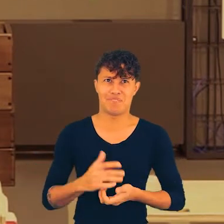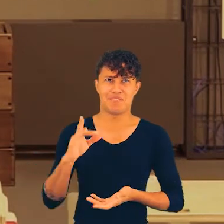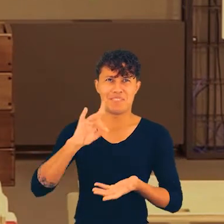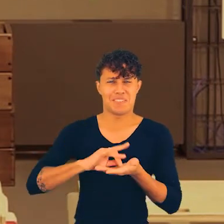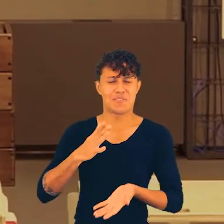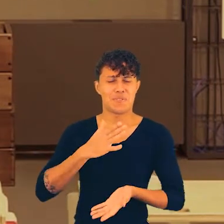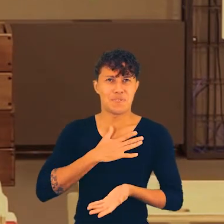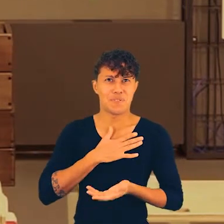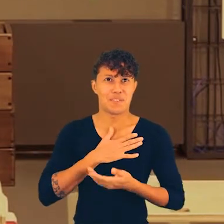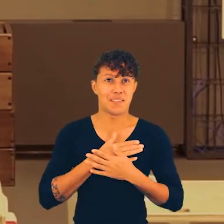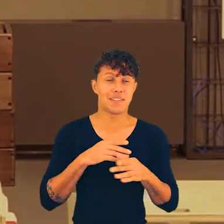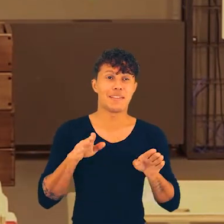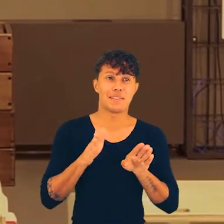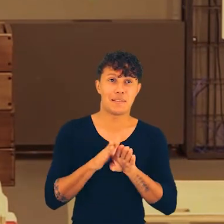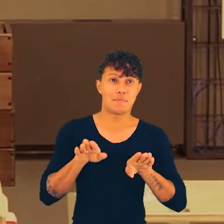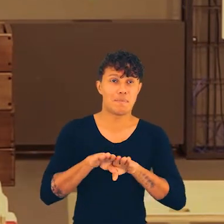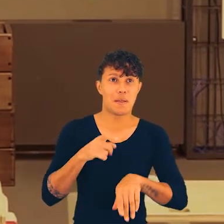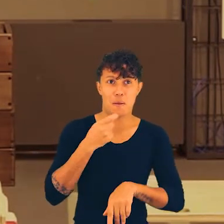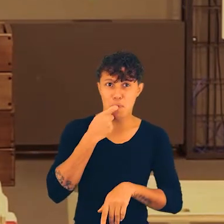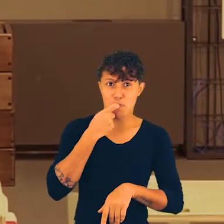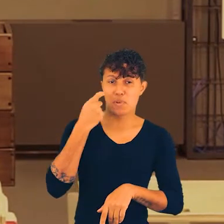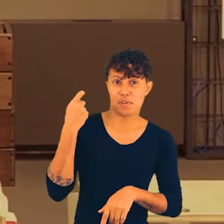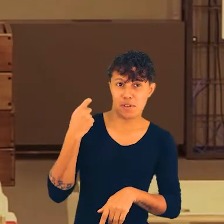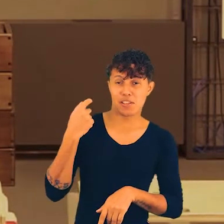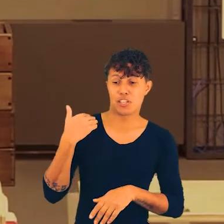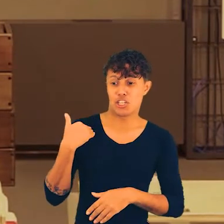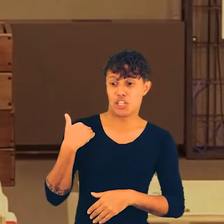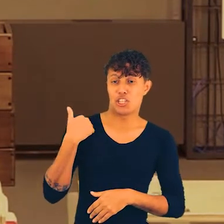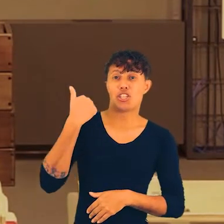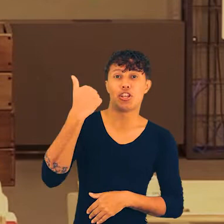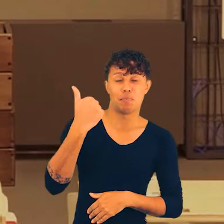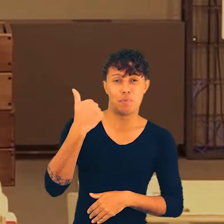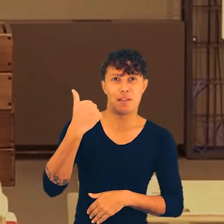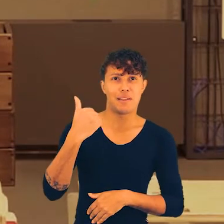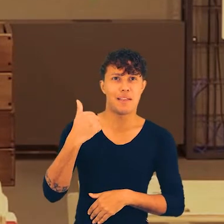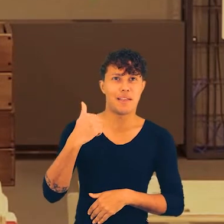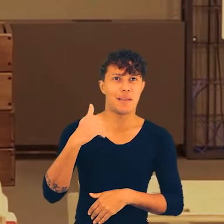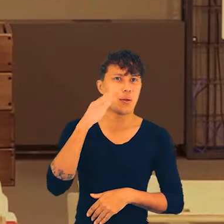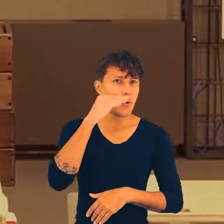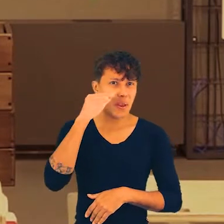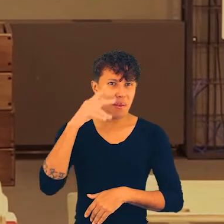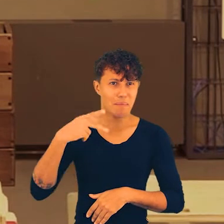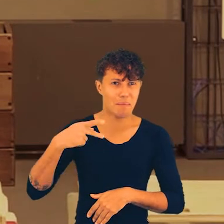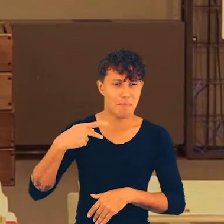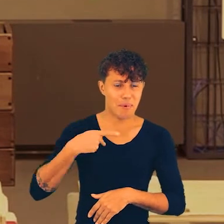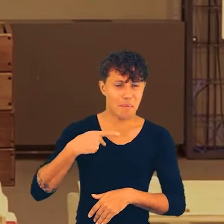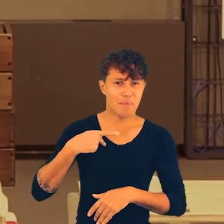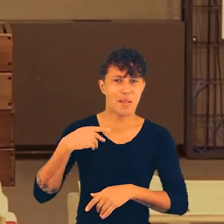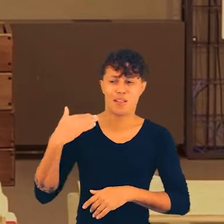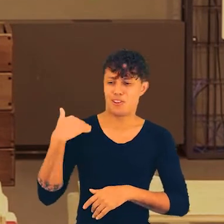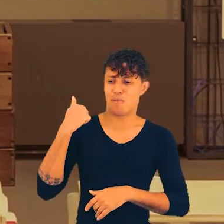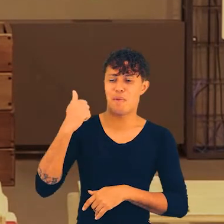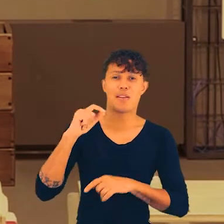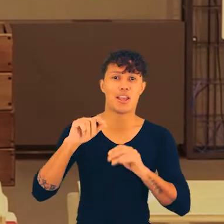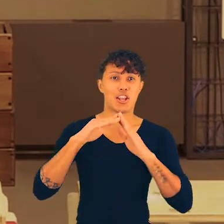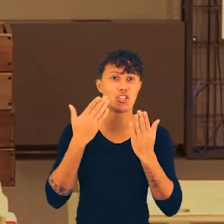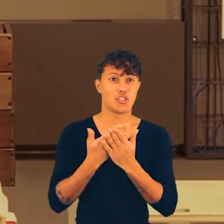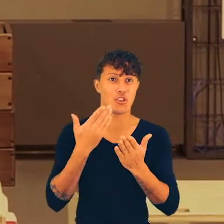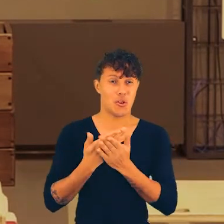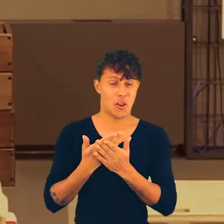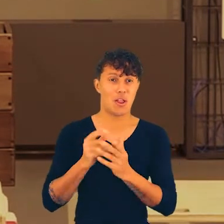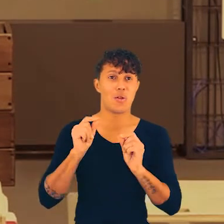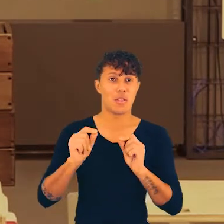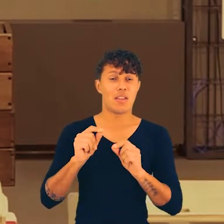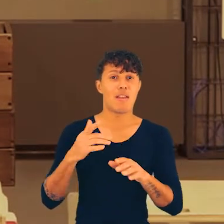Eu gosto. E recentemente eu fui convidada, assim, uma curiosidade minha, né? Recentemente eu fui convidada pela minha